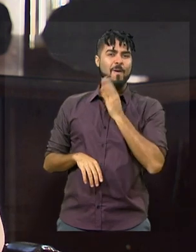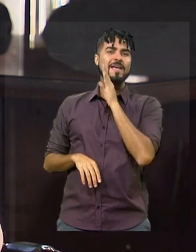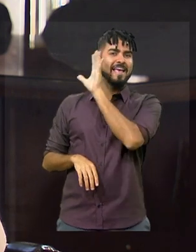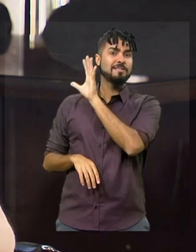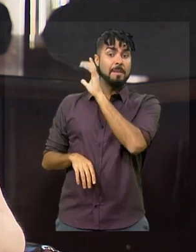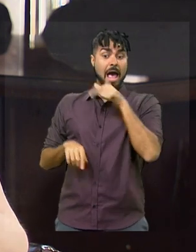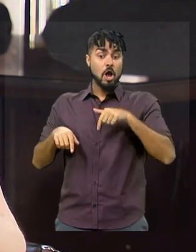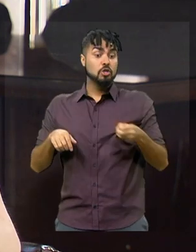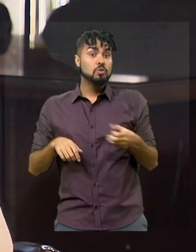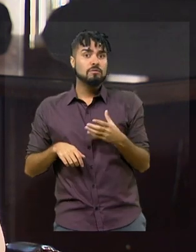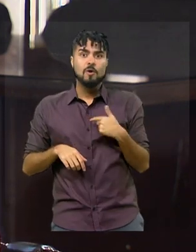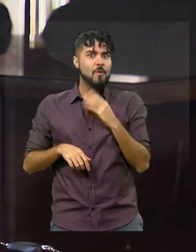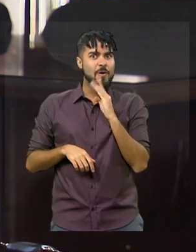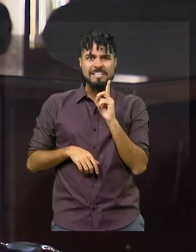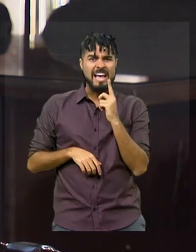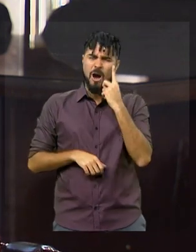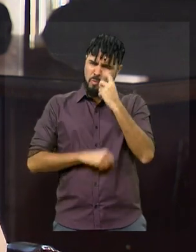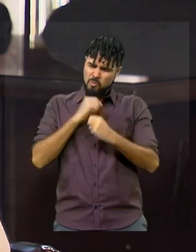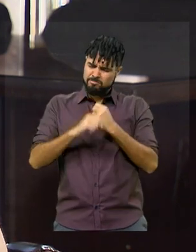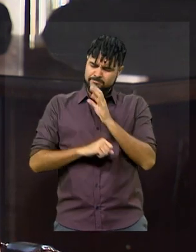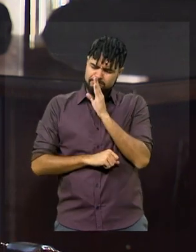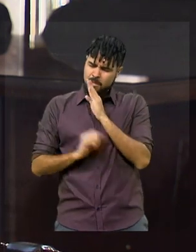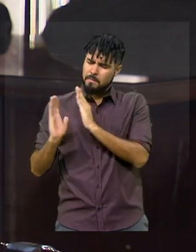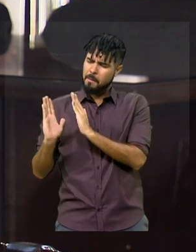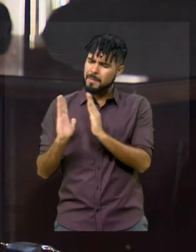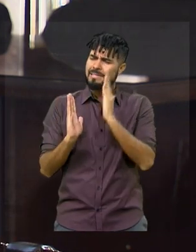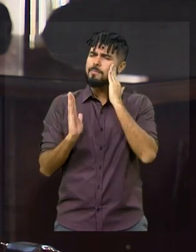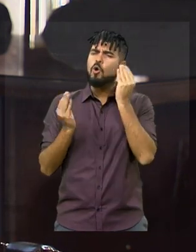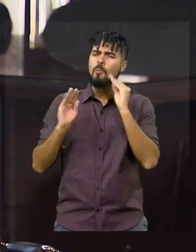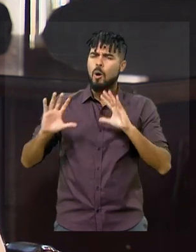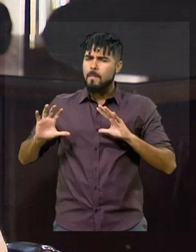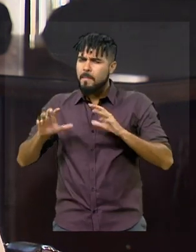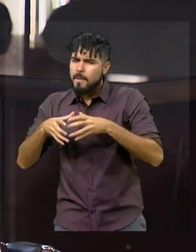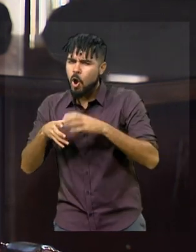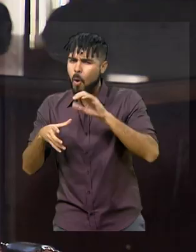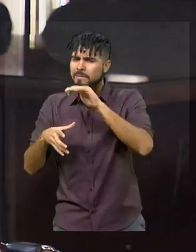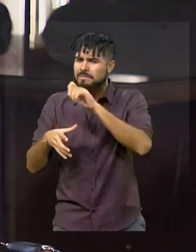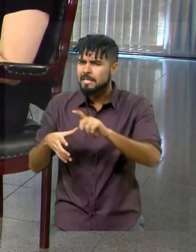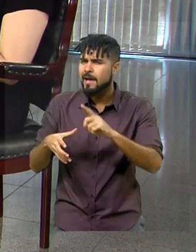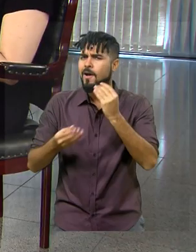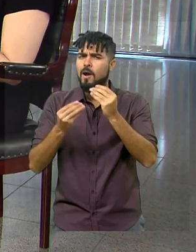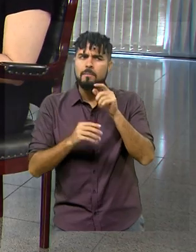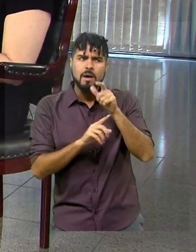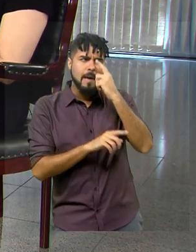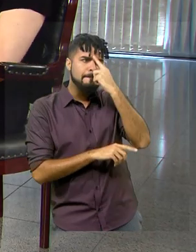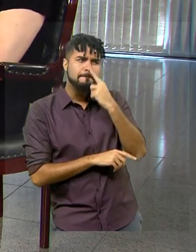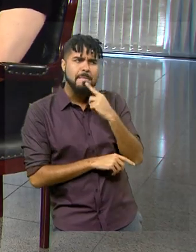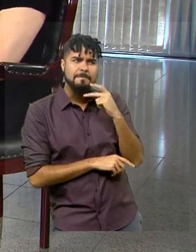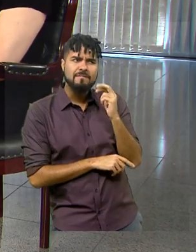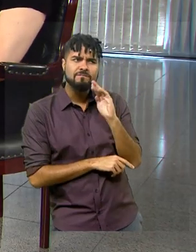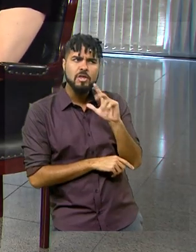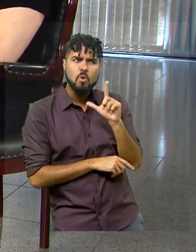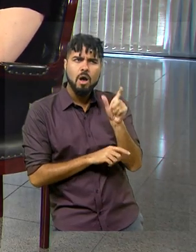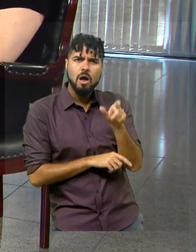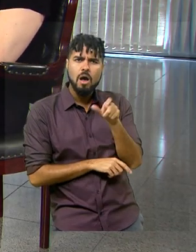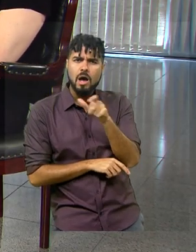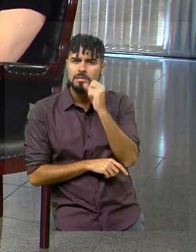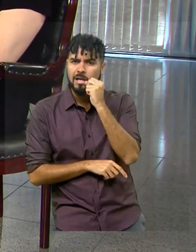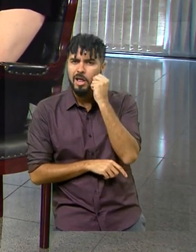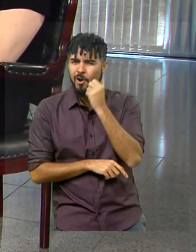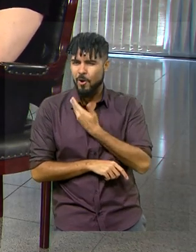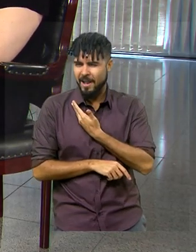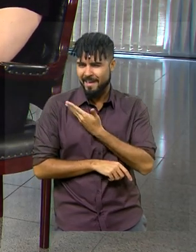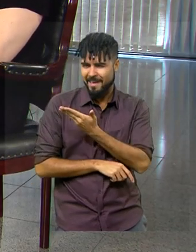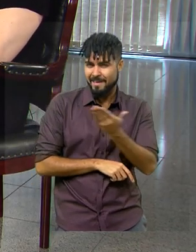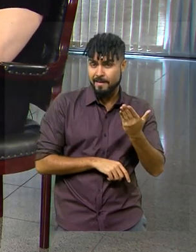aprendendo como é que hoje, como é que se tramitavam os processos nas comissões, como é era o perfil dos colegas dos senadores, até porque tem essa